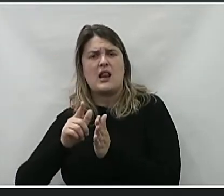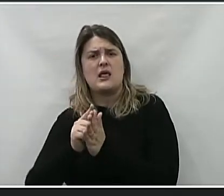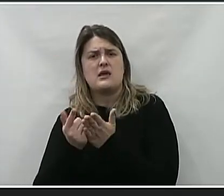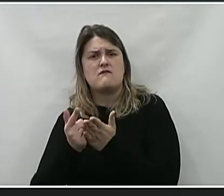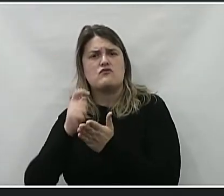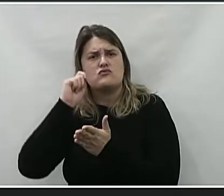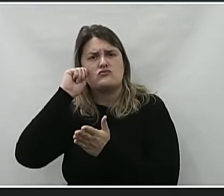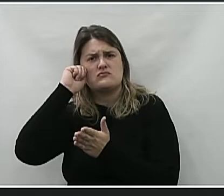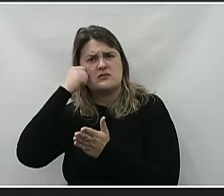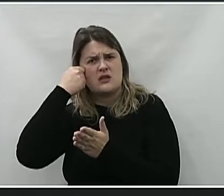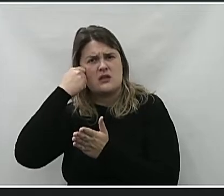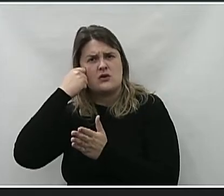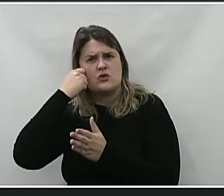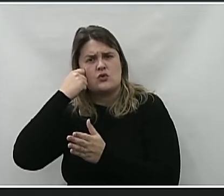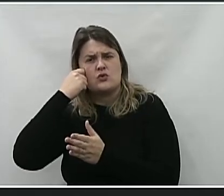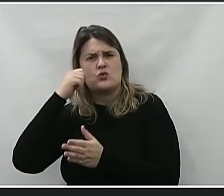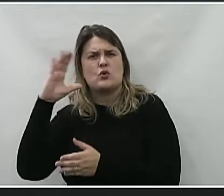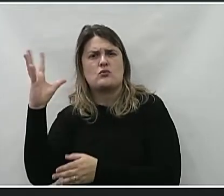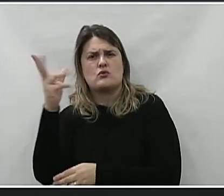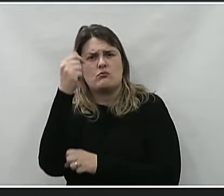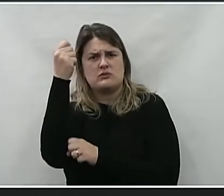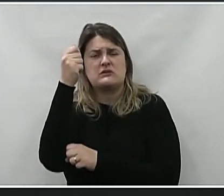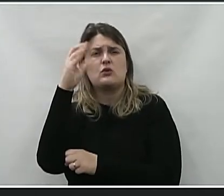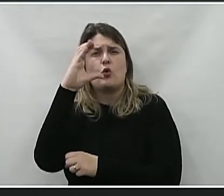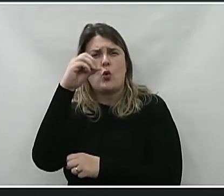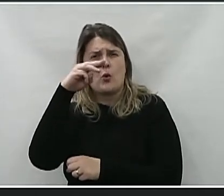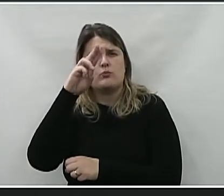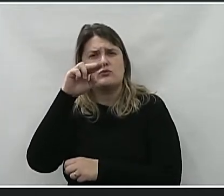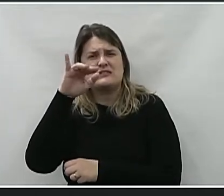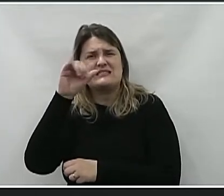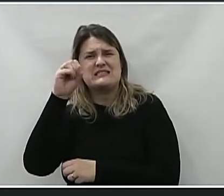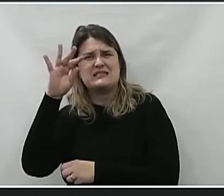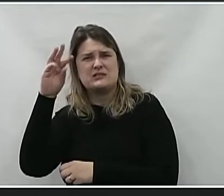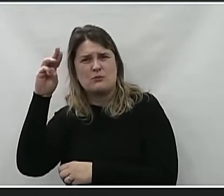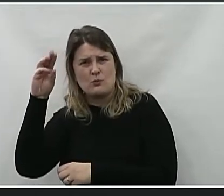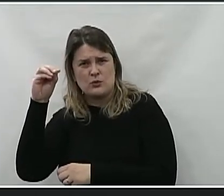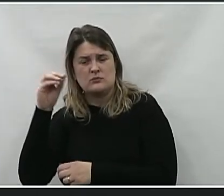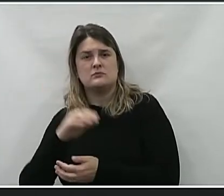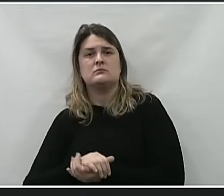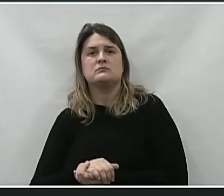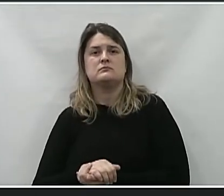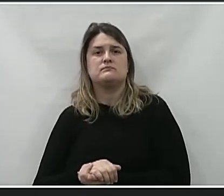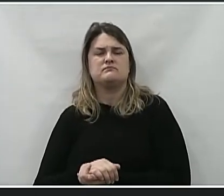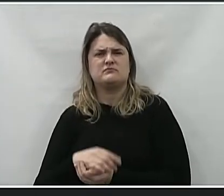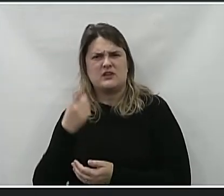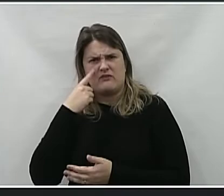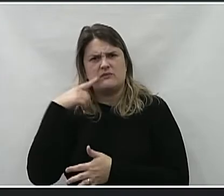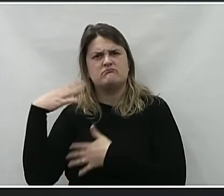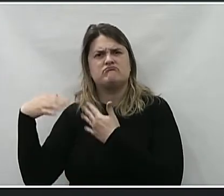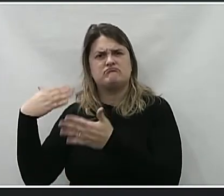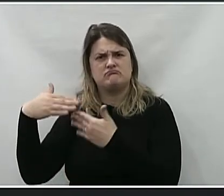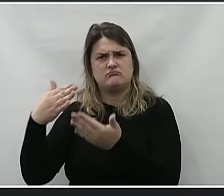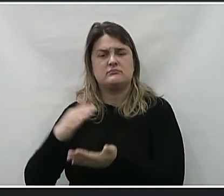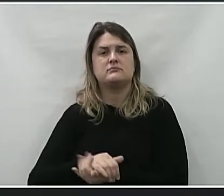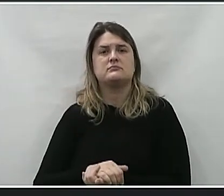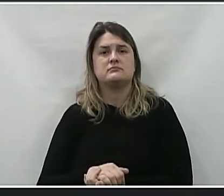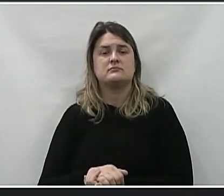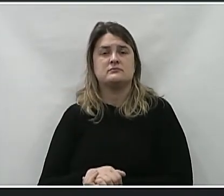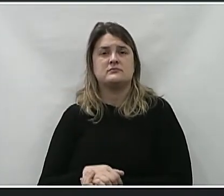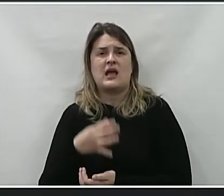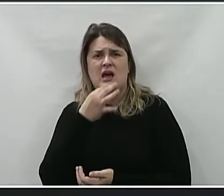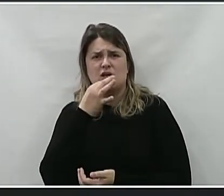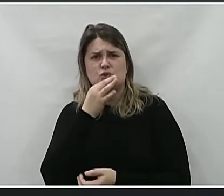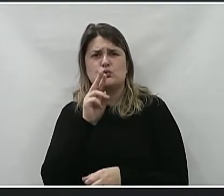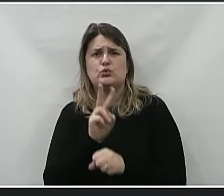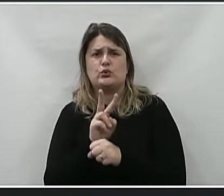comunismo. Os 100 milhões de pessoas assassinadas pelo comunismo. E por aí vai. Então, eu acho que você